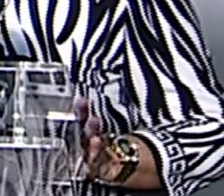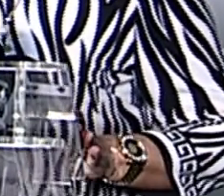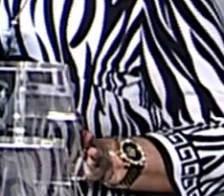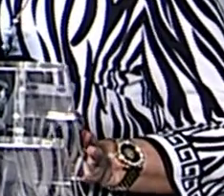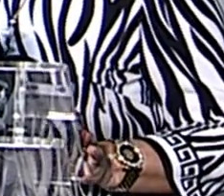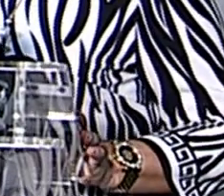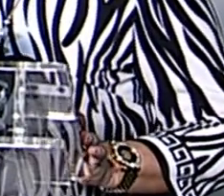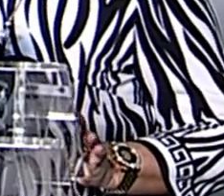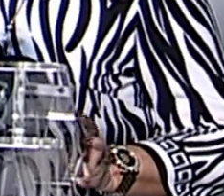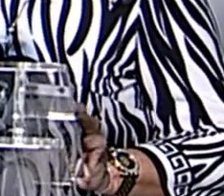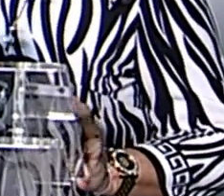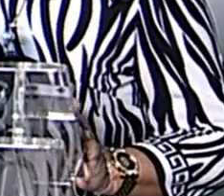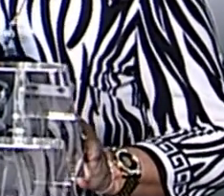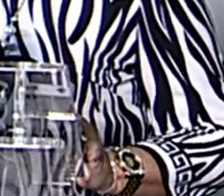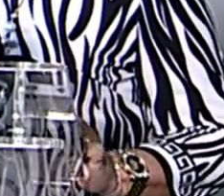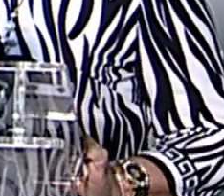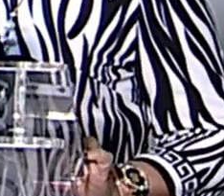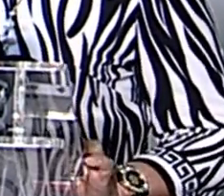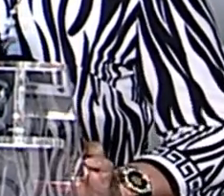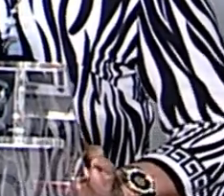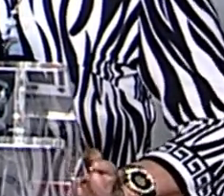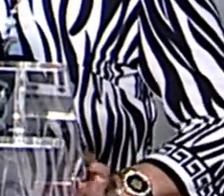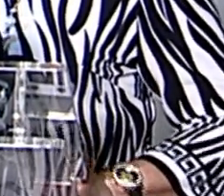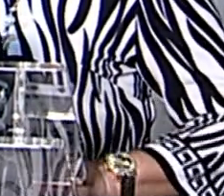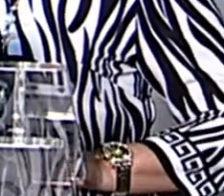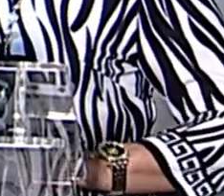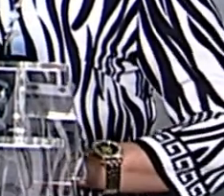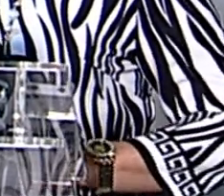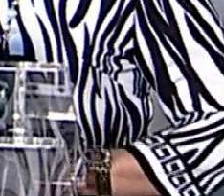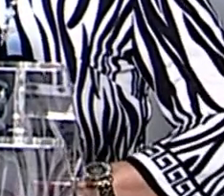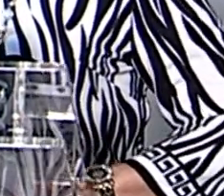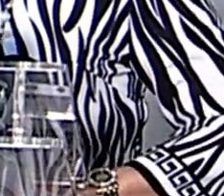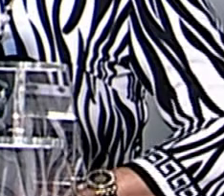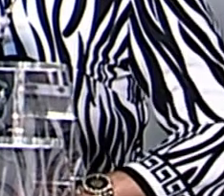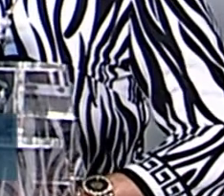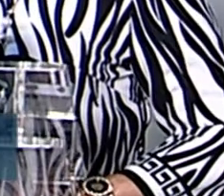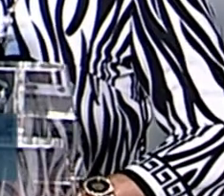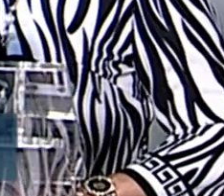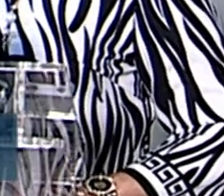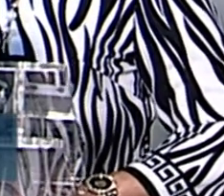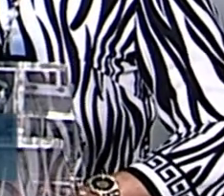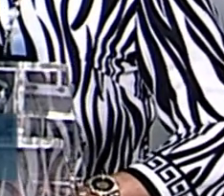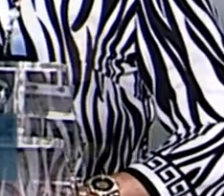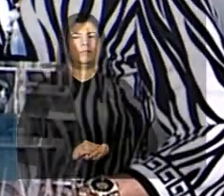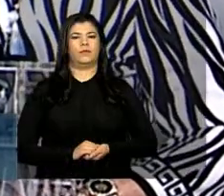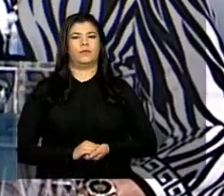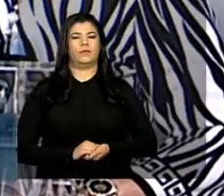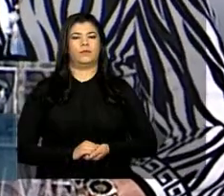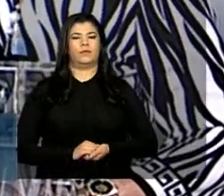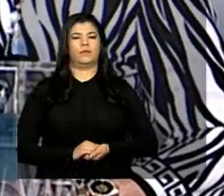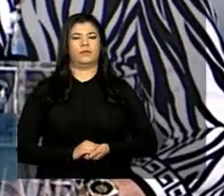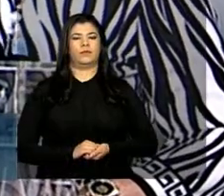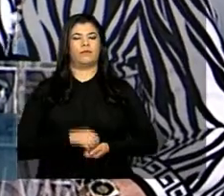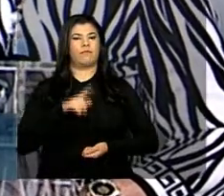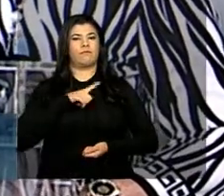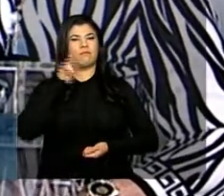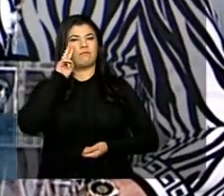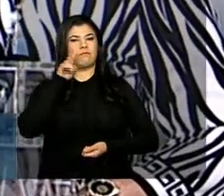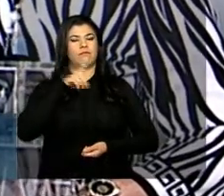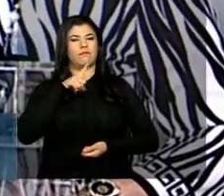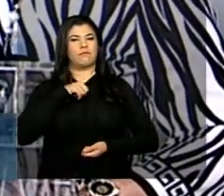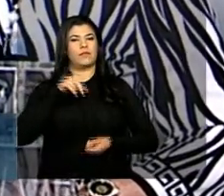Articulada e combinada no âmbito do governo federal que tem como foco dois temas a implementação do cadastro ambiental rural